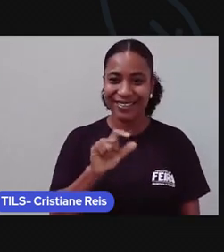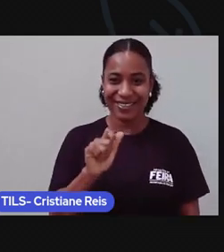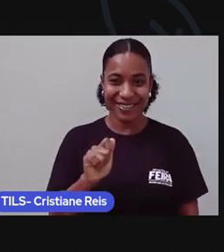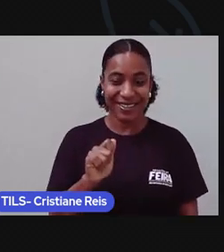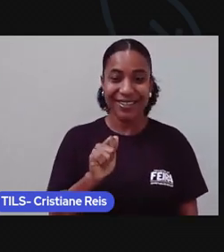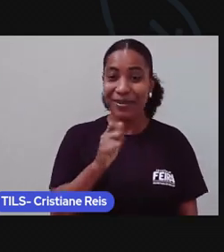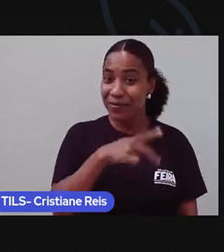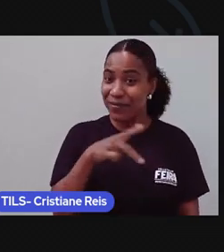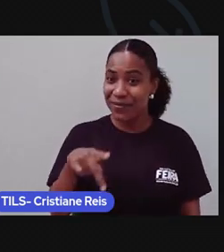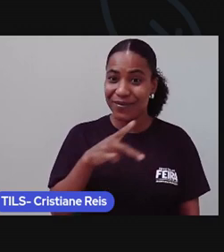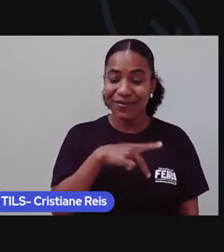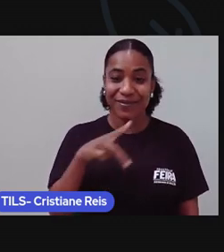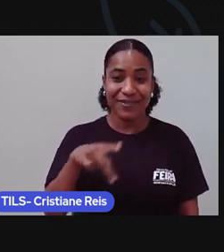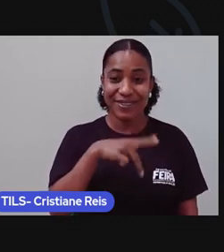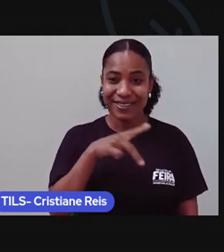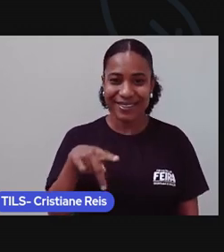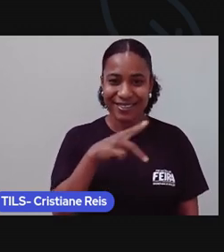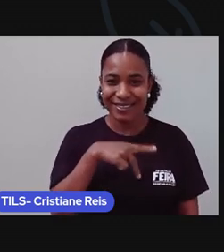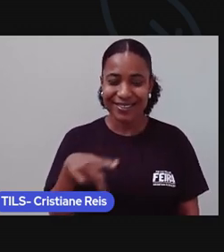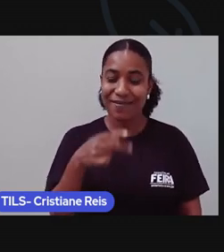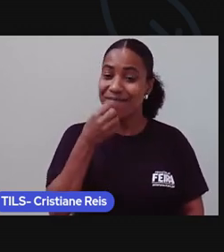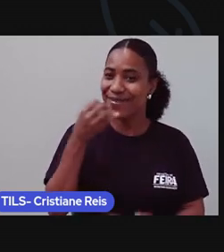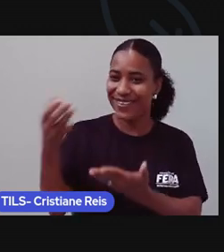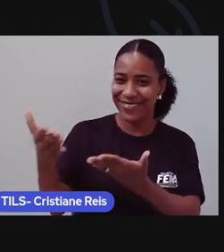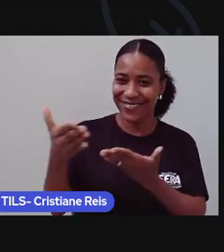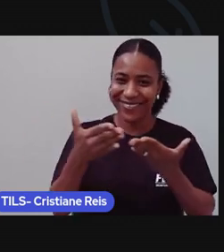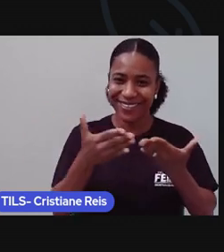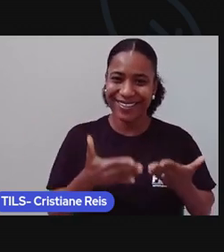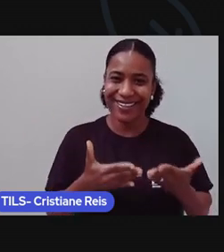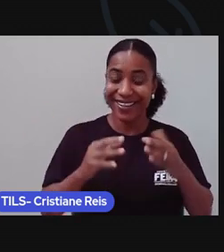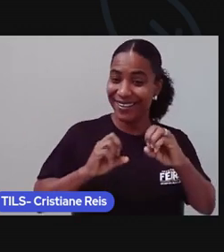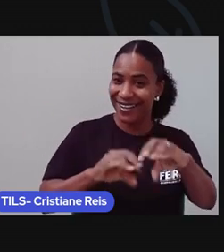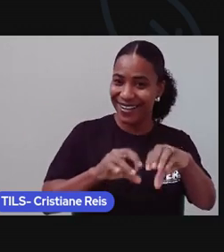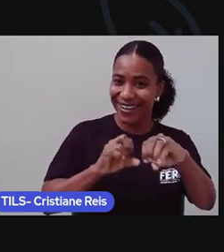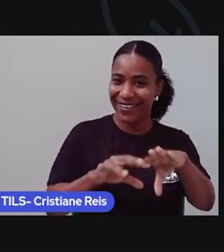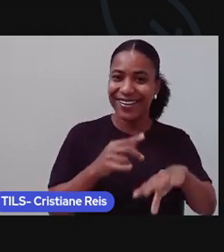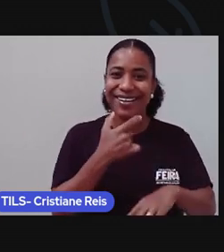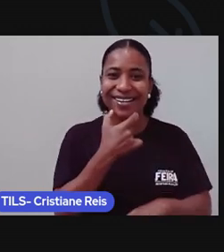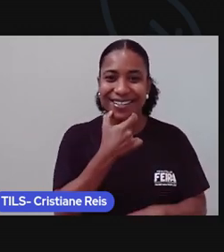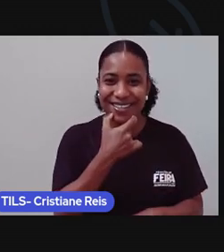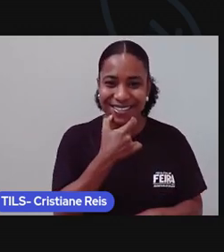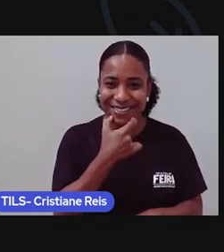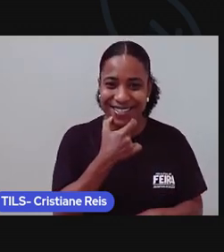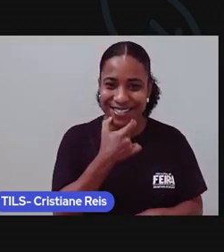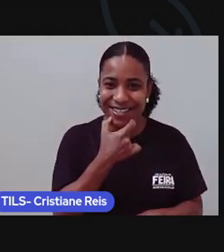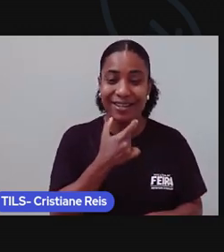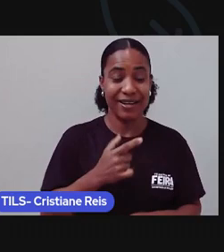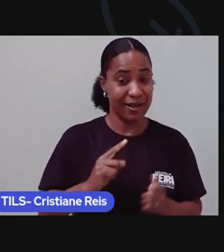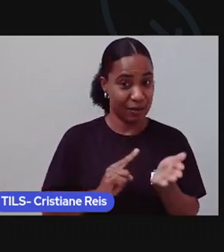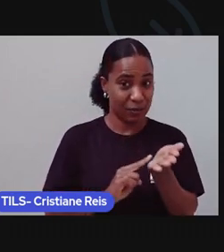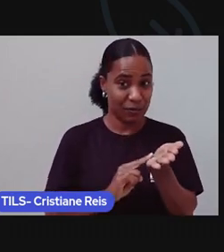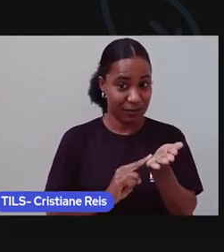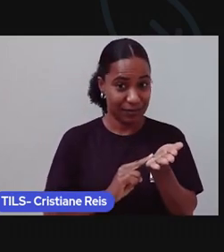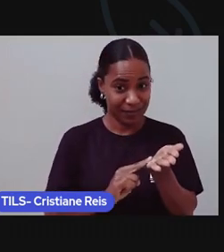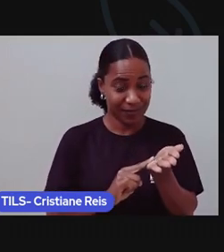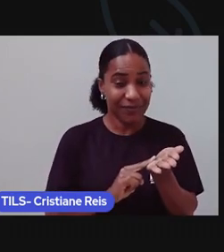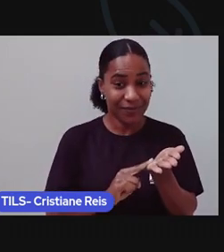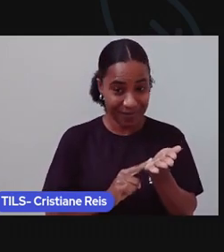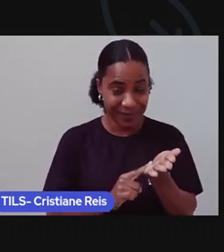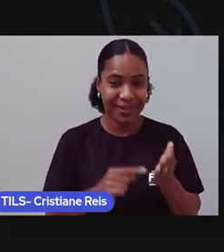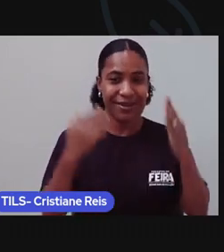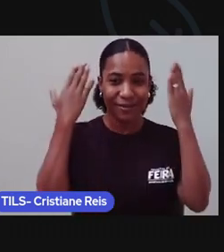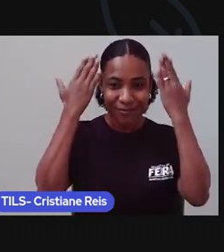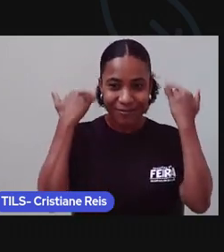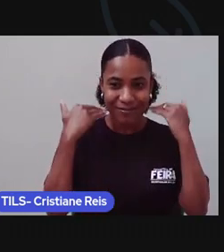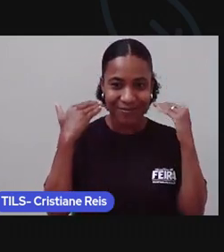Seja bem-vindo à nossa aula de inglês. Eu sou parda, cabelos crespos